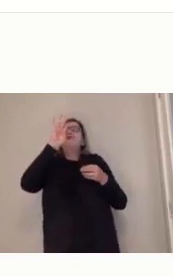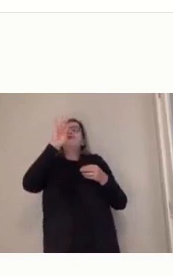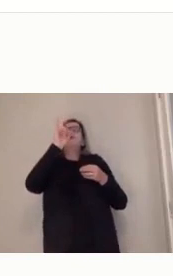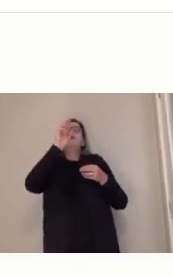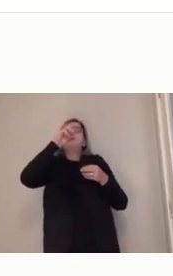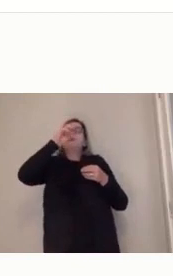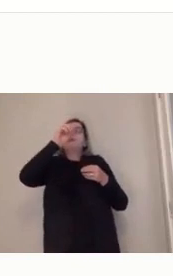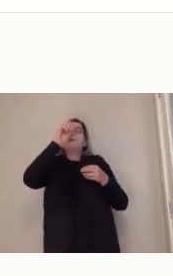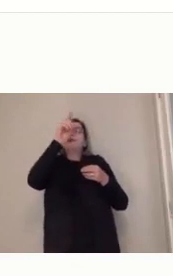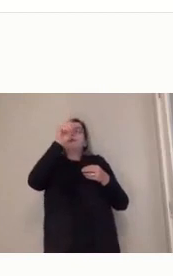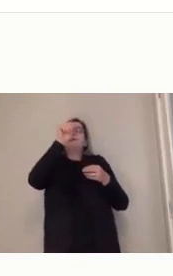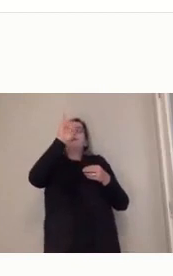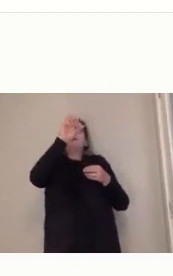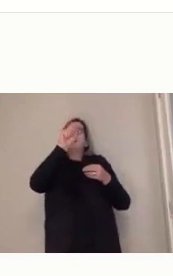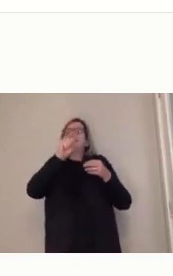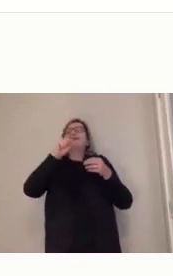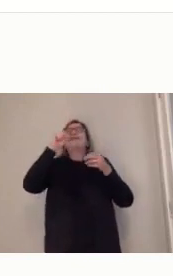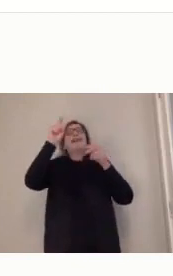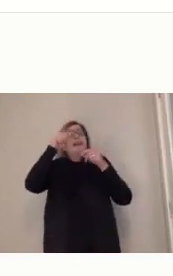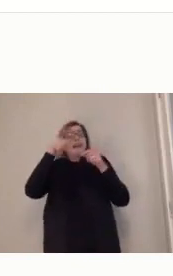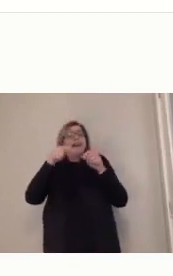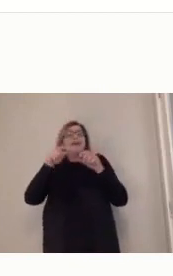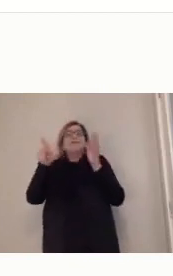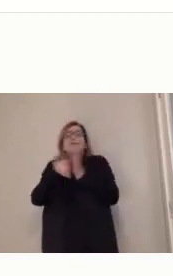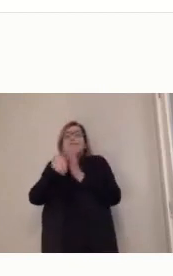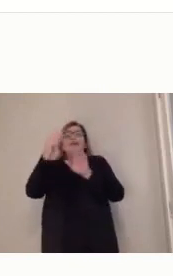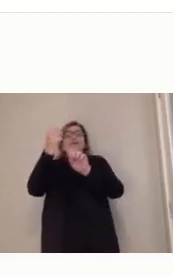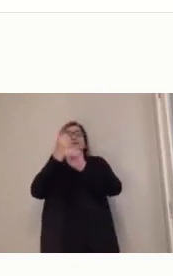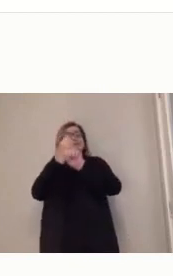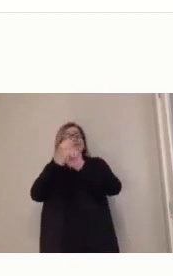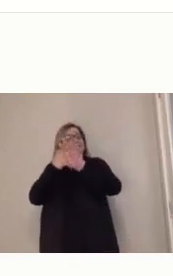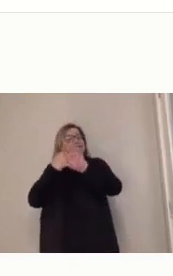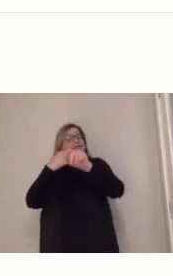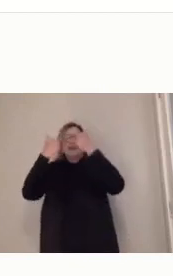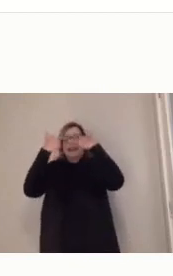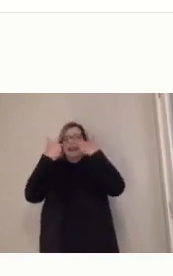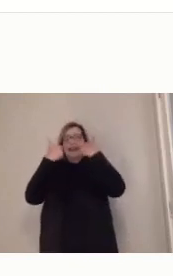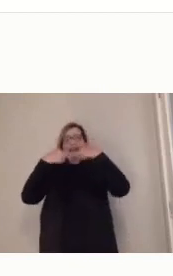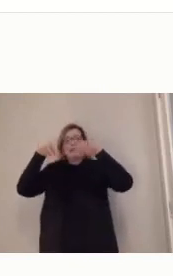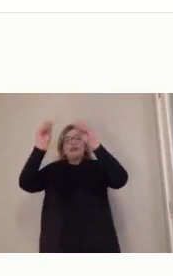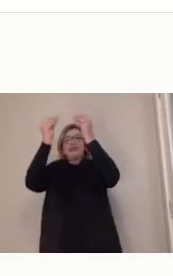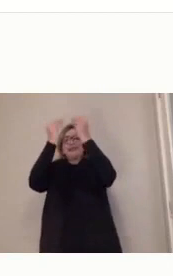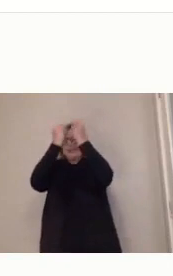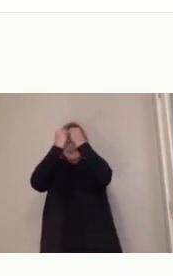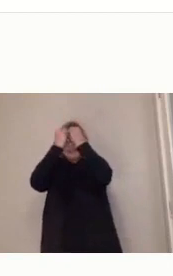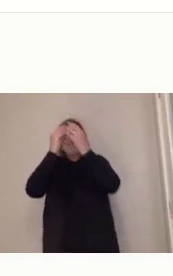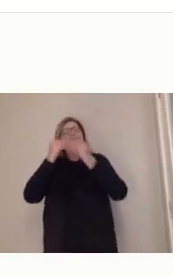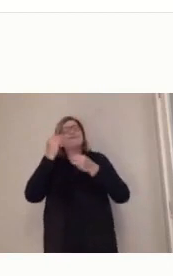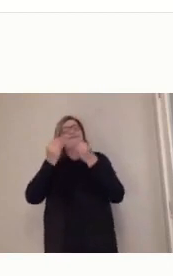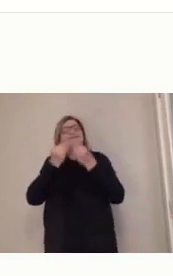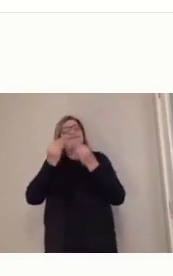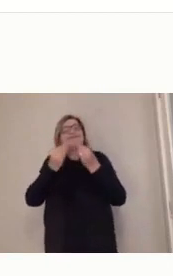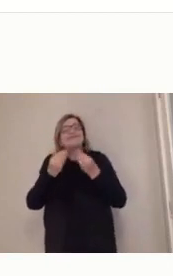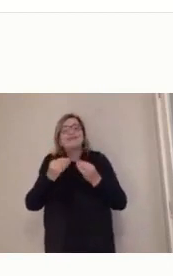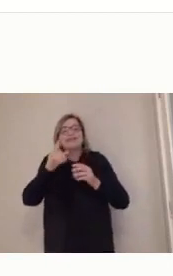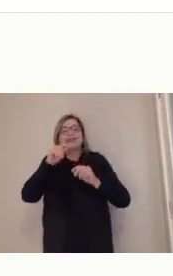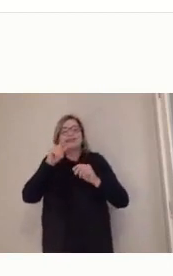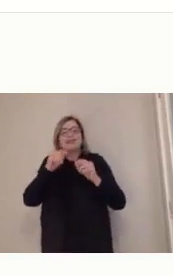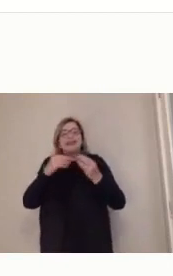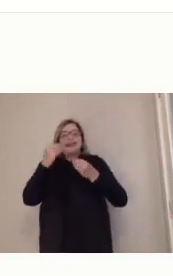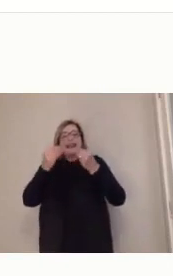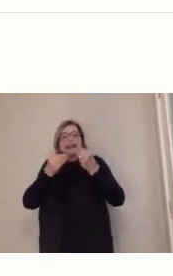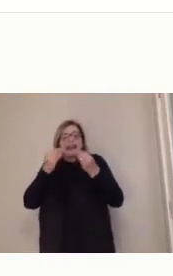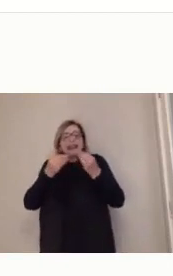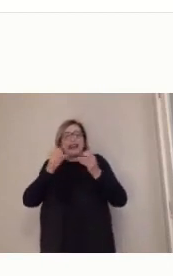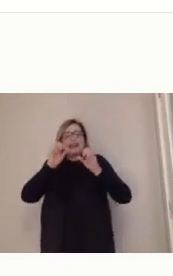da linguística, a gente também tem muito a ver com as práticas de multiletramentos, que tem uma especificidade